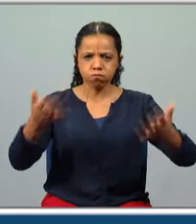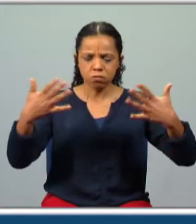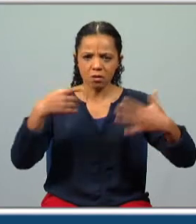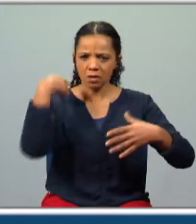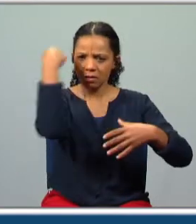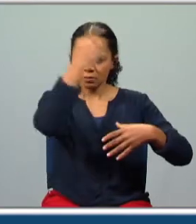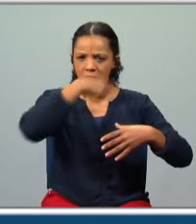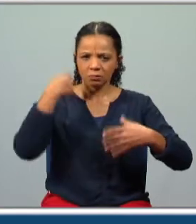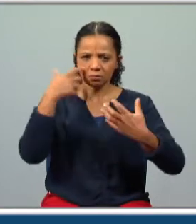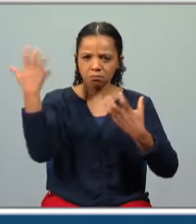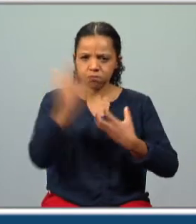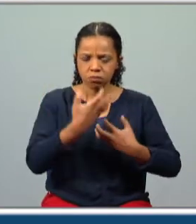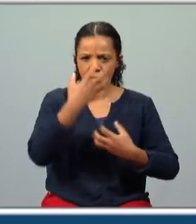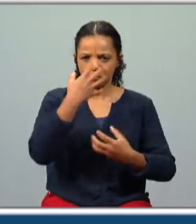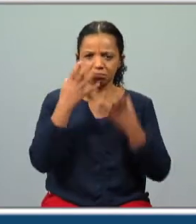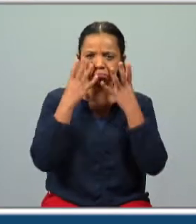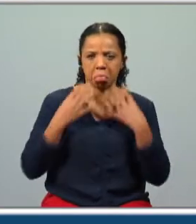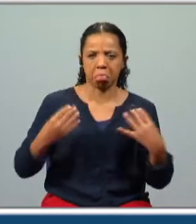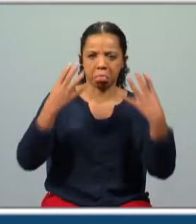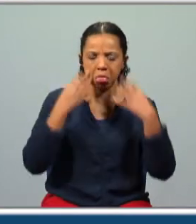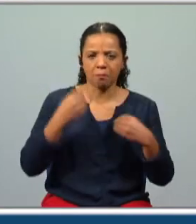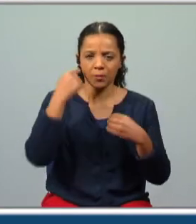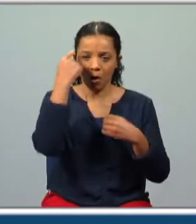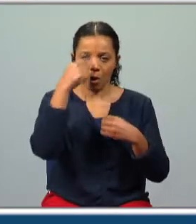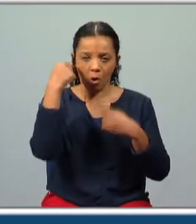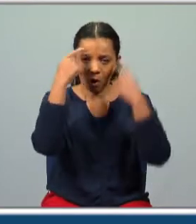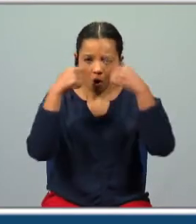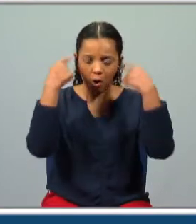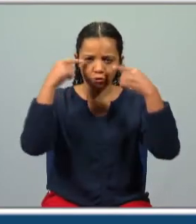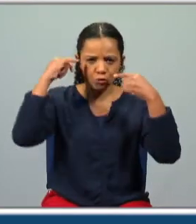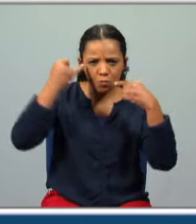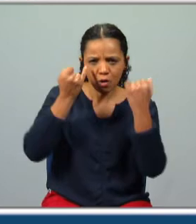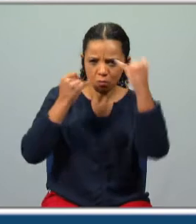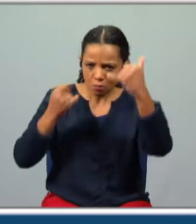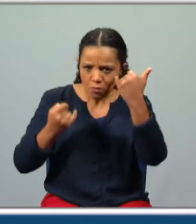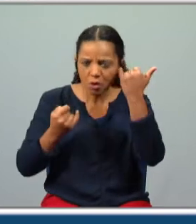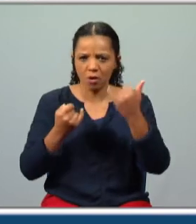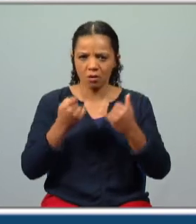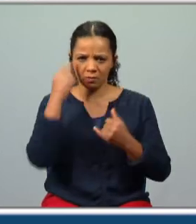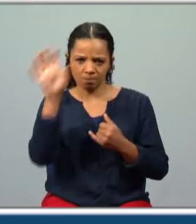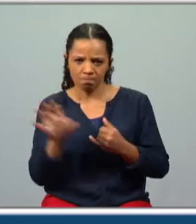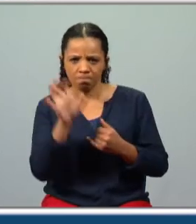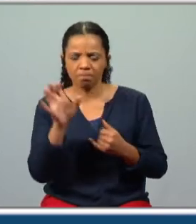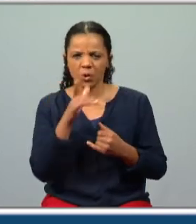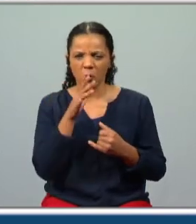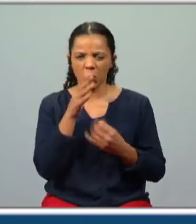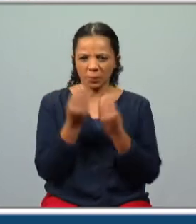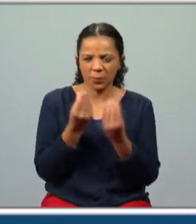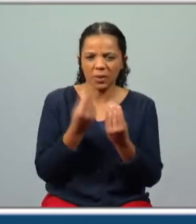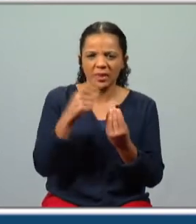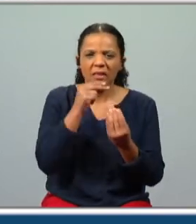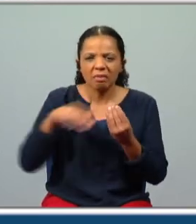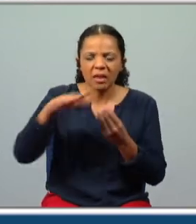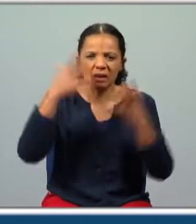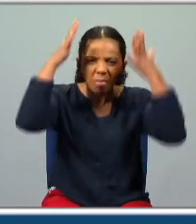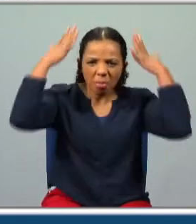carregado, a barba escoálida, os olhos encovados e a postura medonha e má, e a cor terrena e pálida, cheia de terra e crespos os